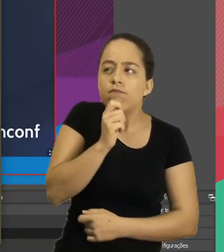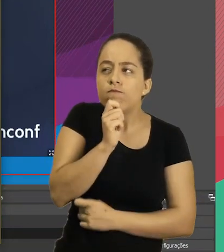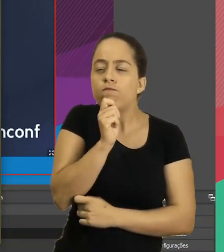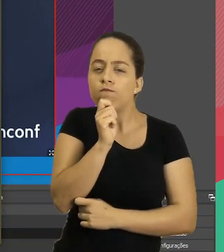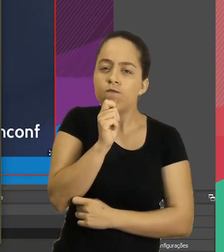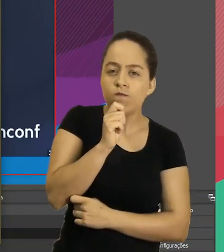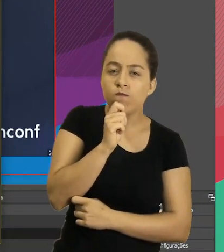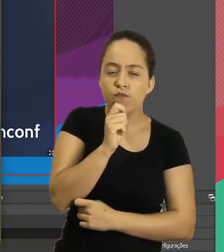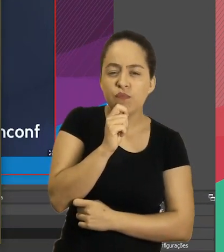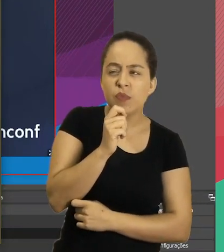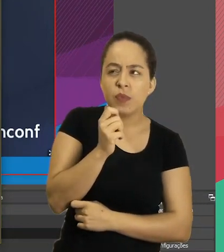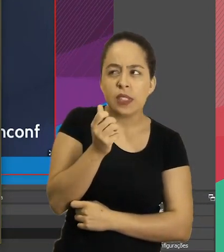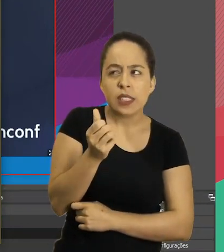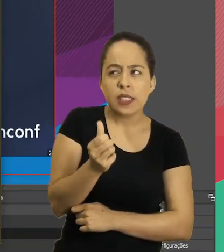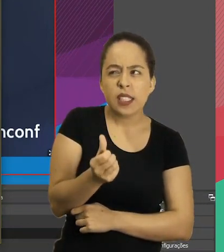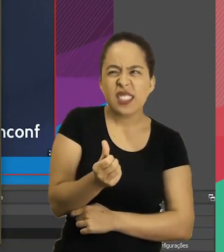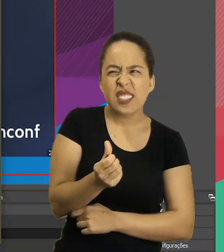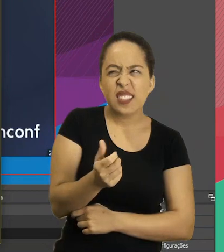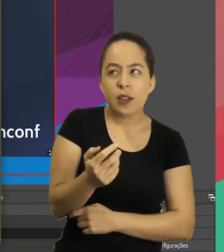60.